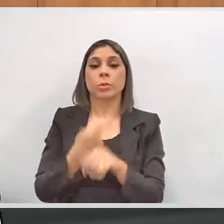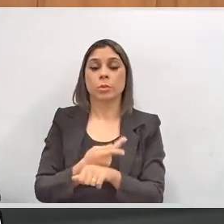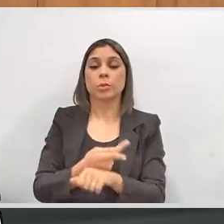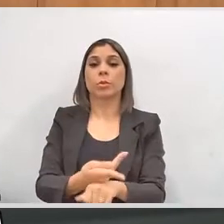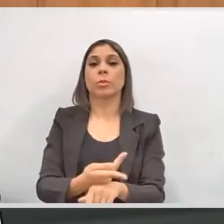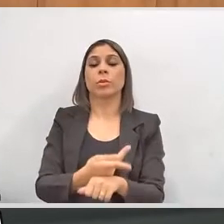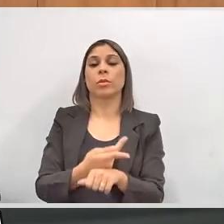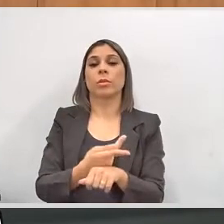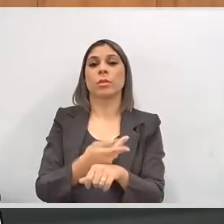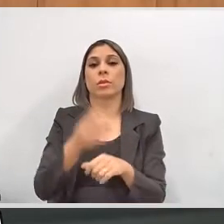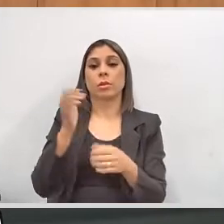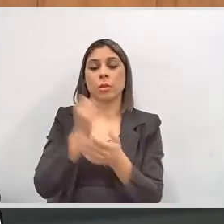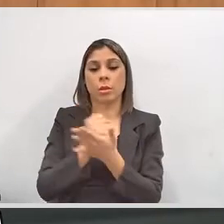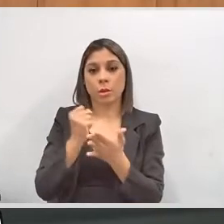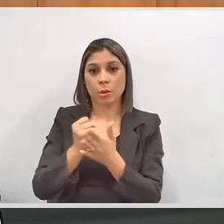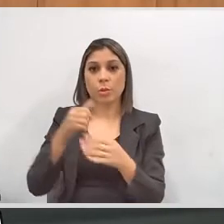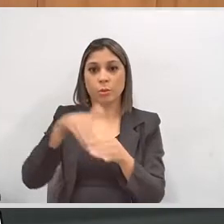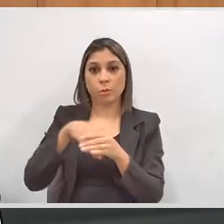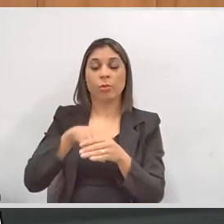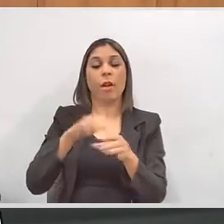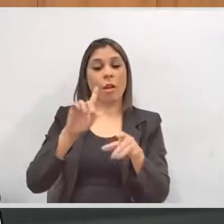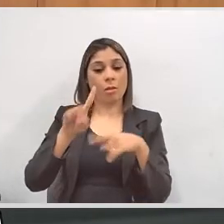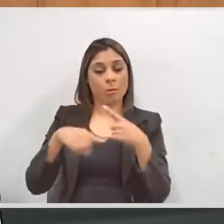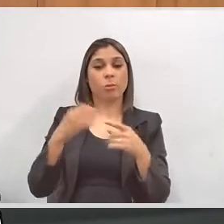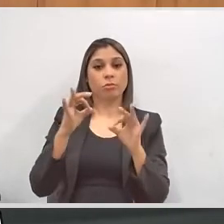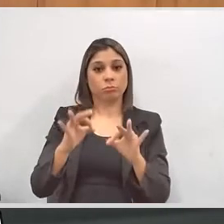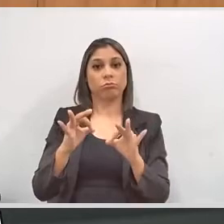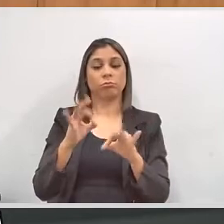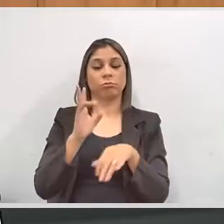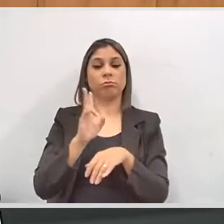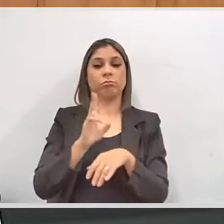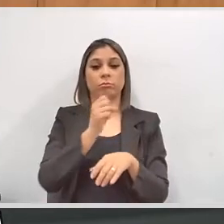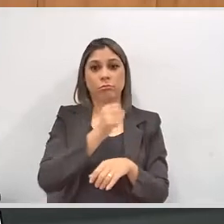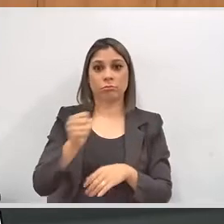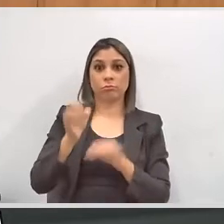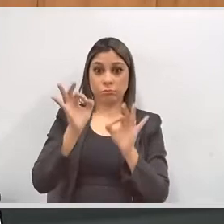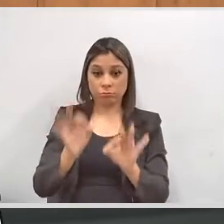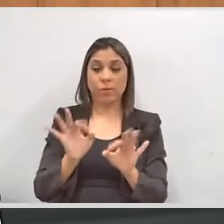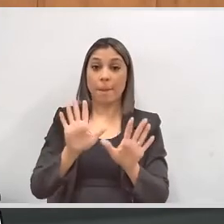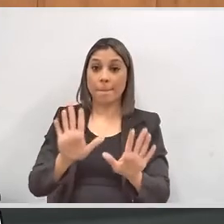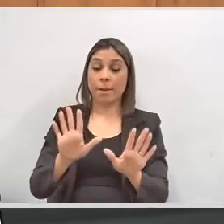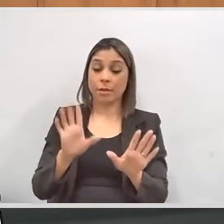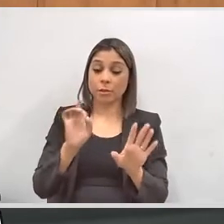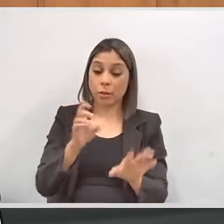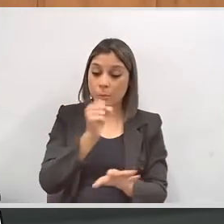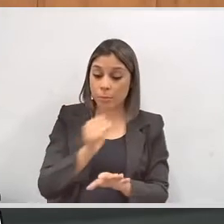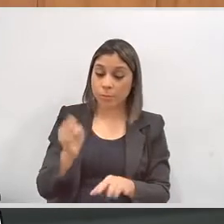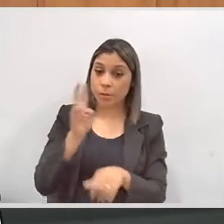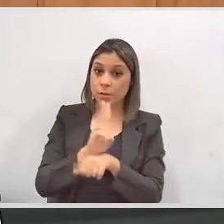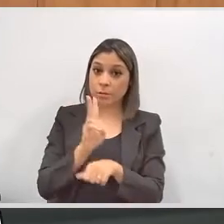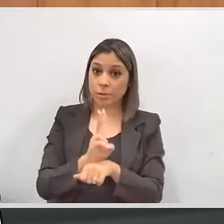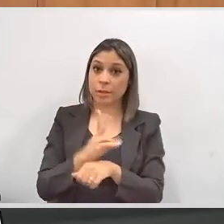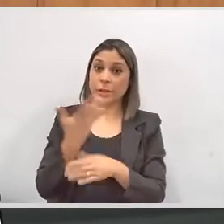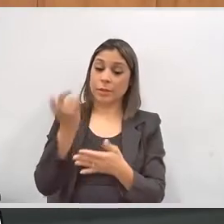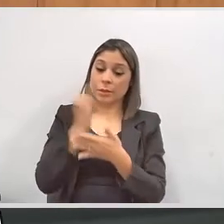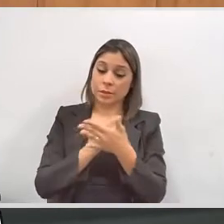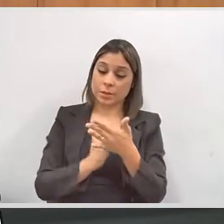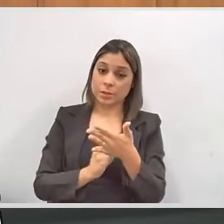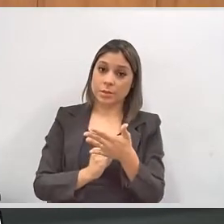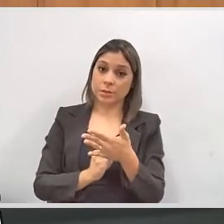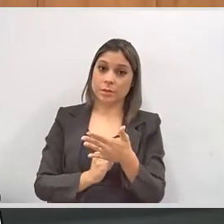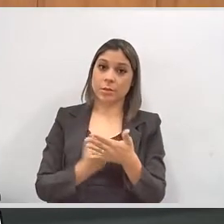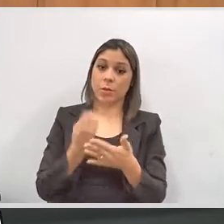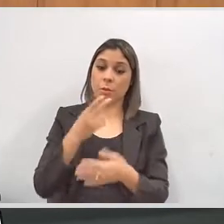o cartório eleitoral e, aí sim, fazer a sua transferência definitiva. Mas é uma oportunidade temporária. Então, repetindo,